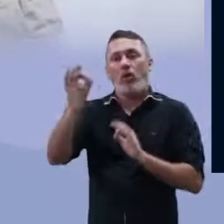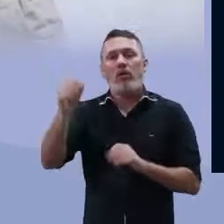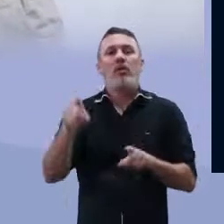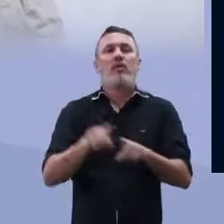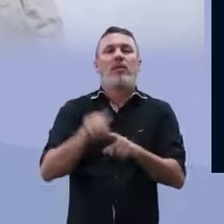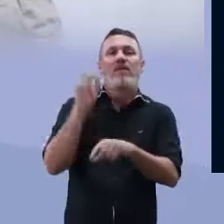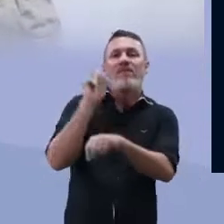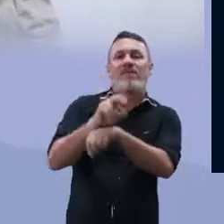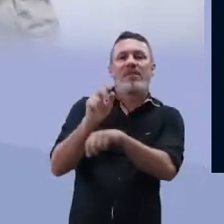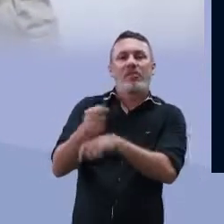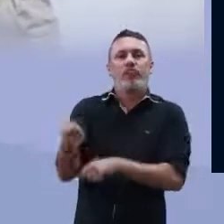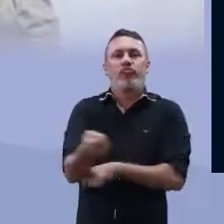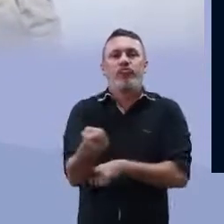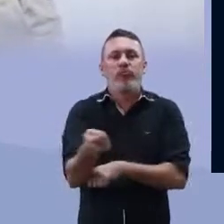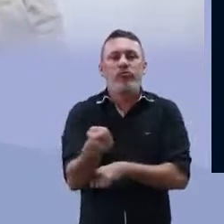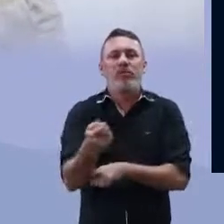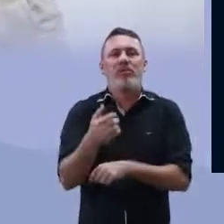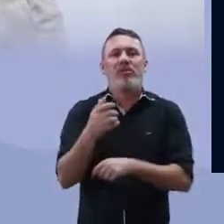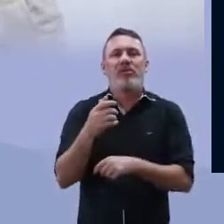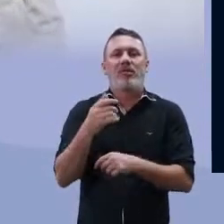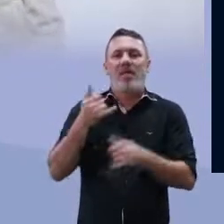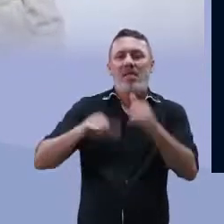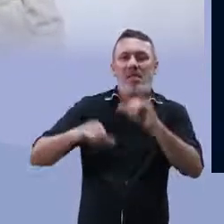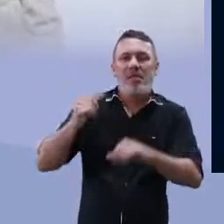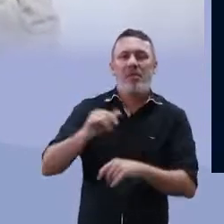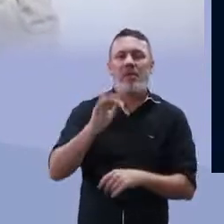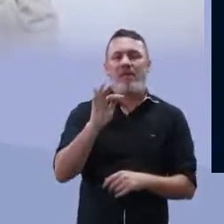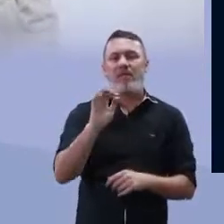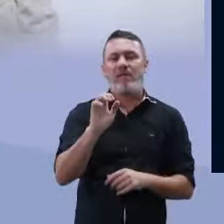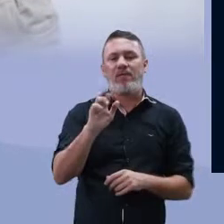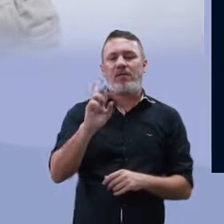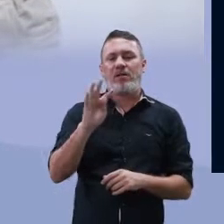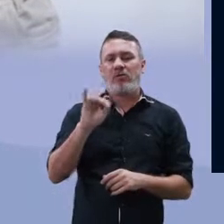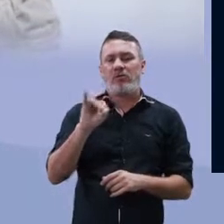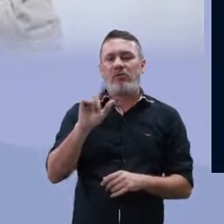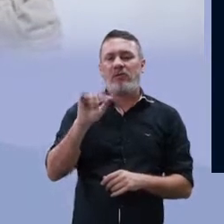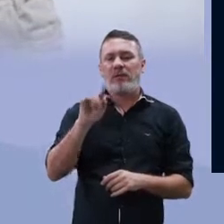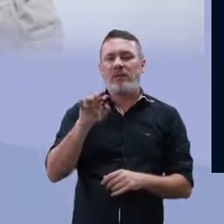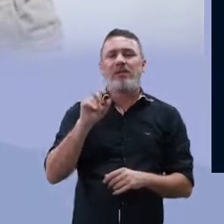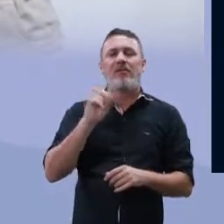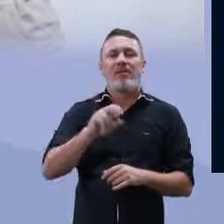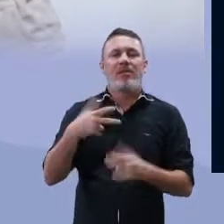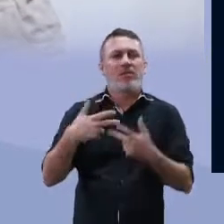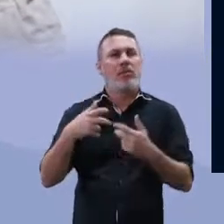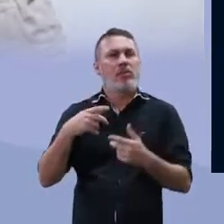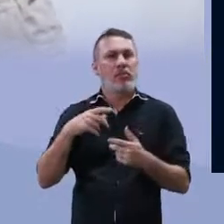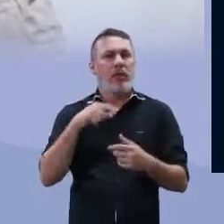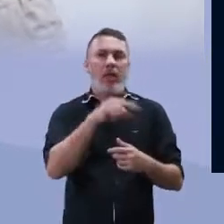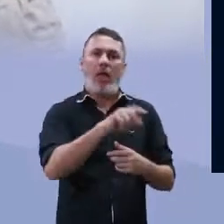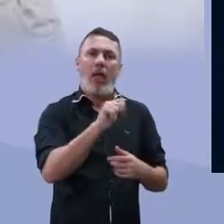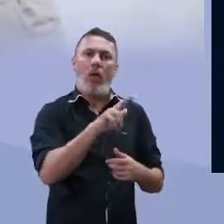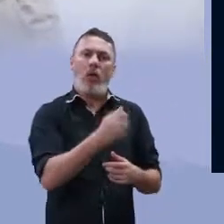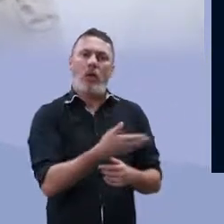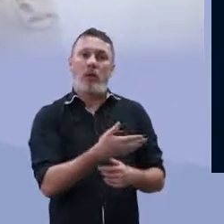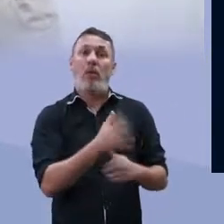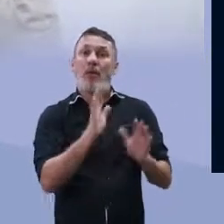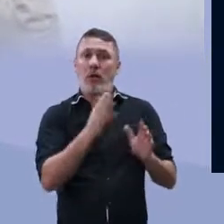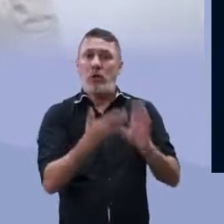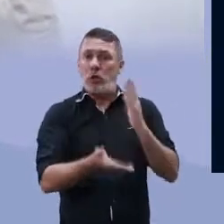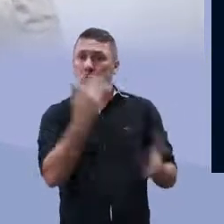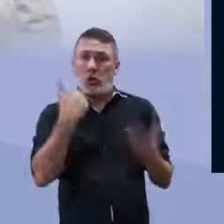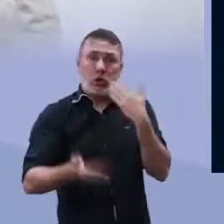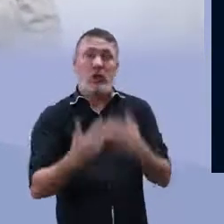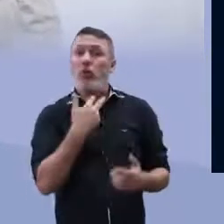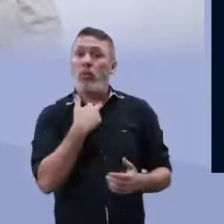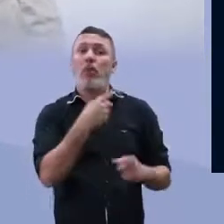fonte para a agricultura, para fazer fertilizante químico, né? Várias coisas industriais. E isso gera um problema